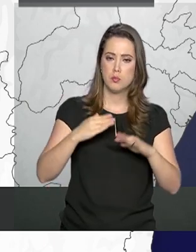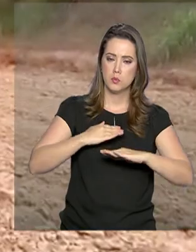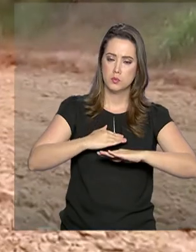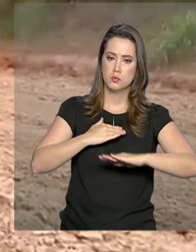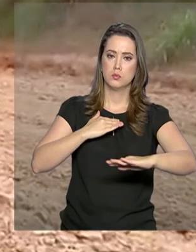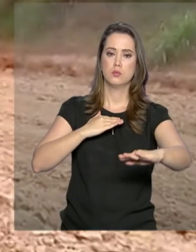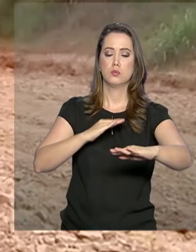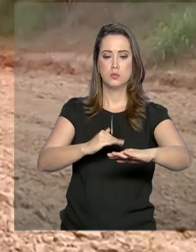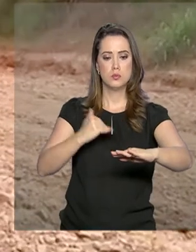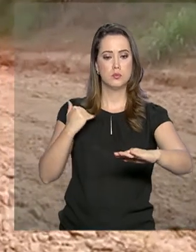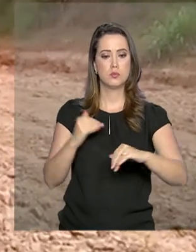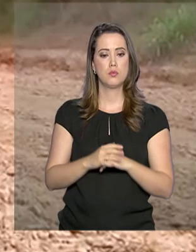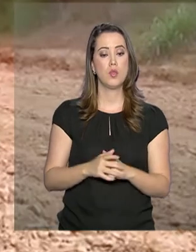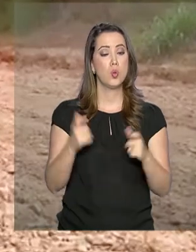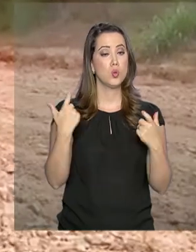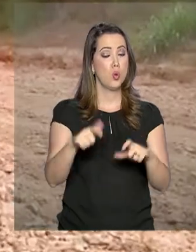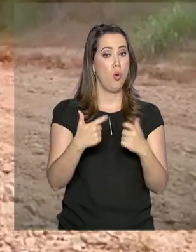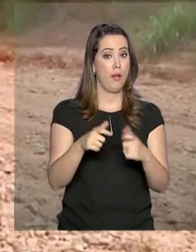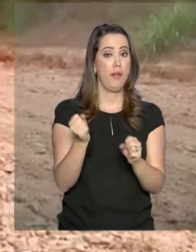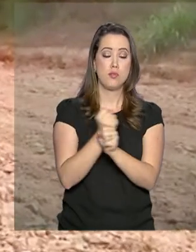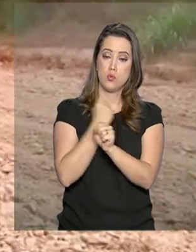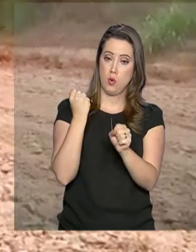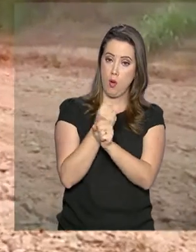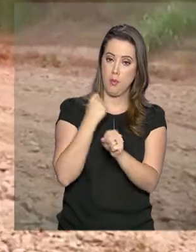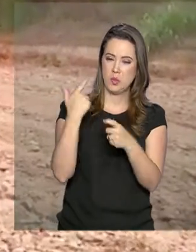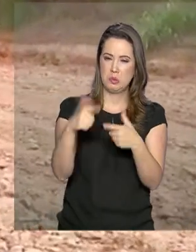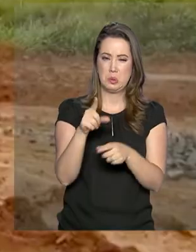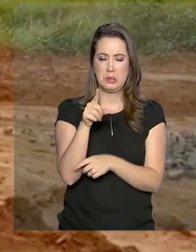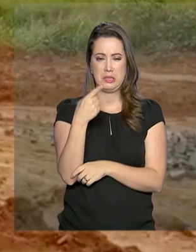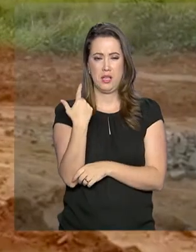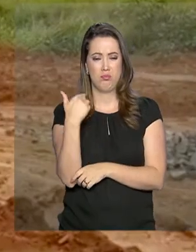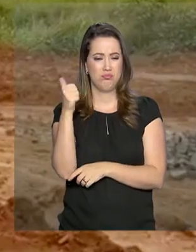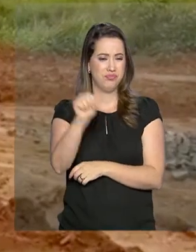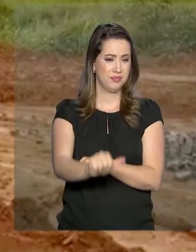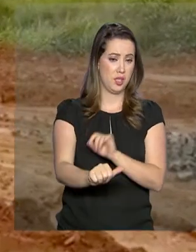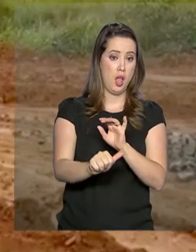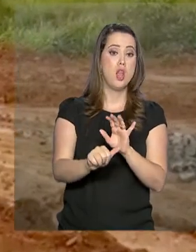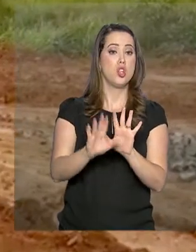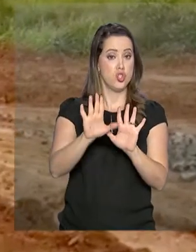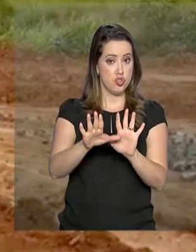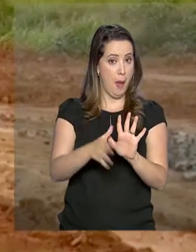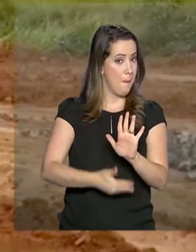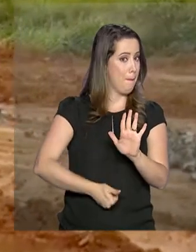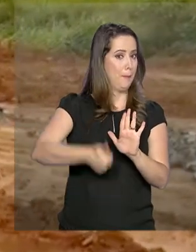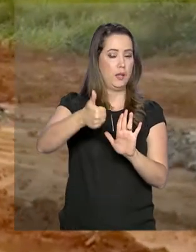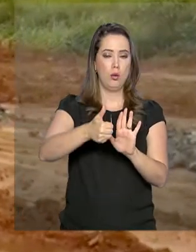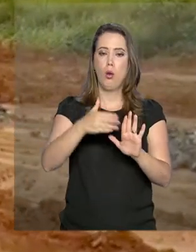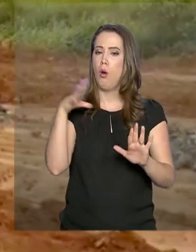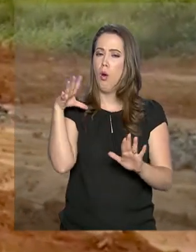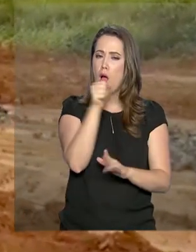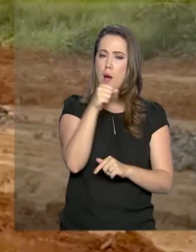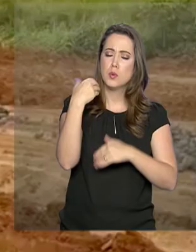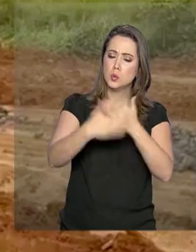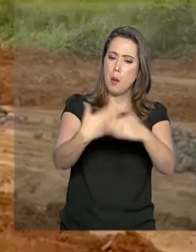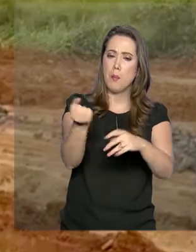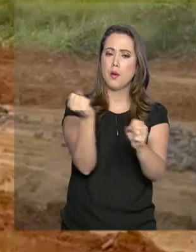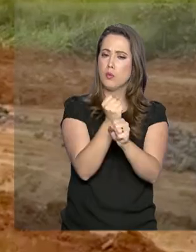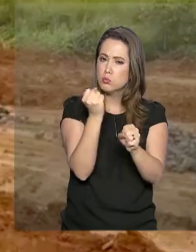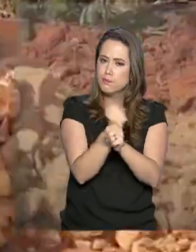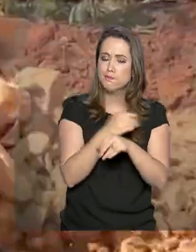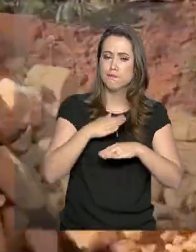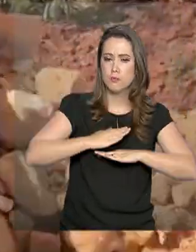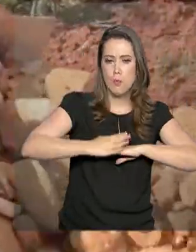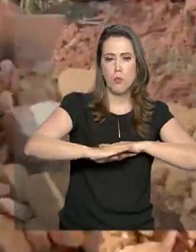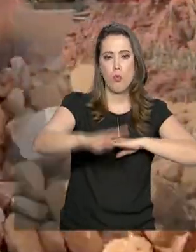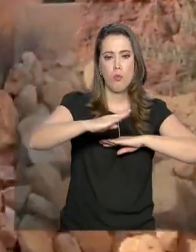seguisse. As obras dos pontos críticos da BR-163 estão em ritmo acelerado desde a semana passada e a